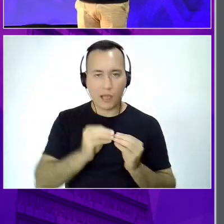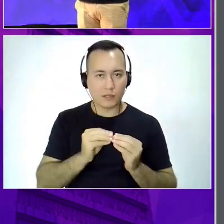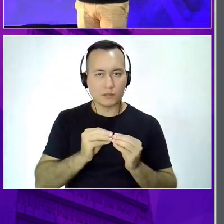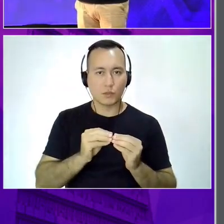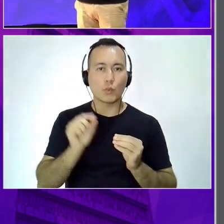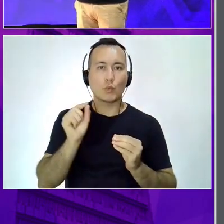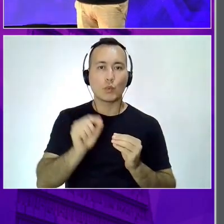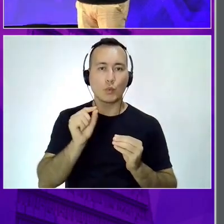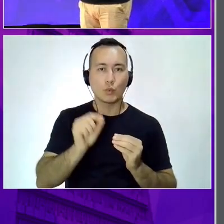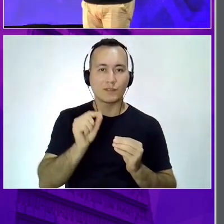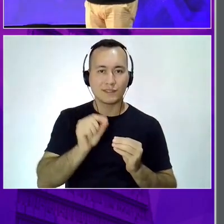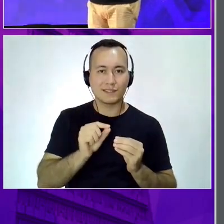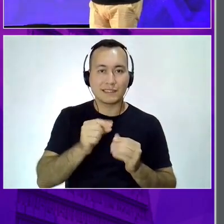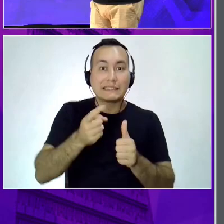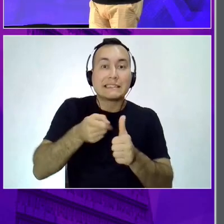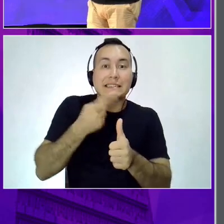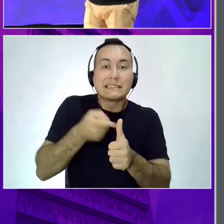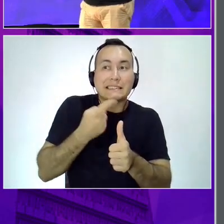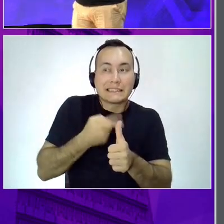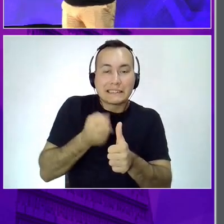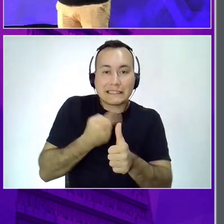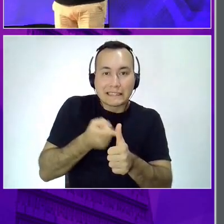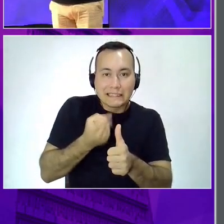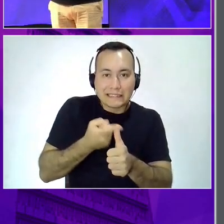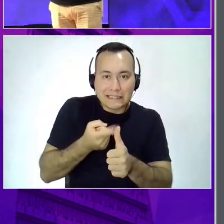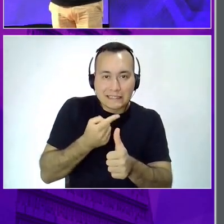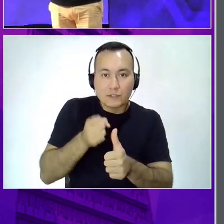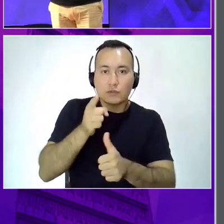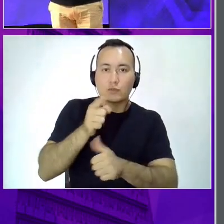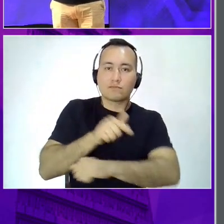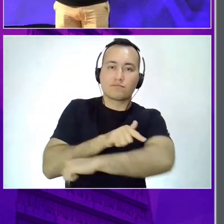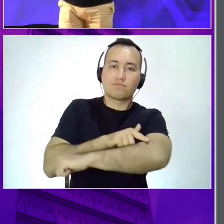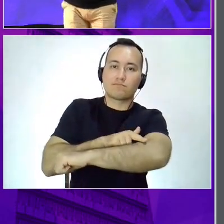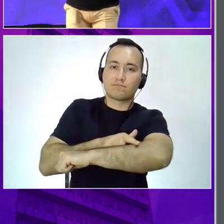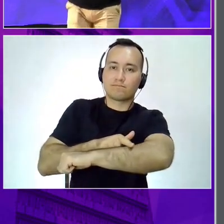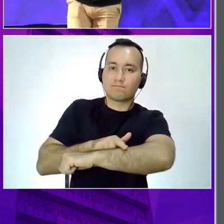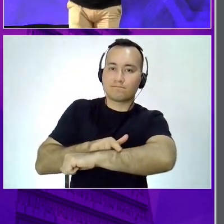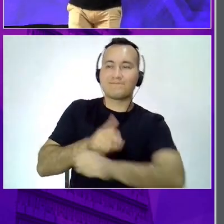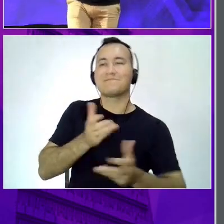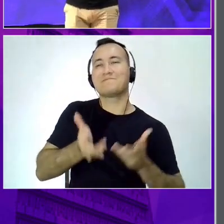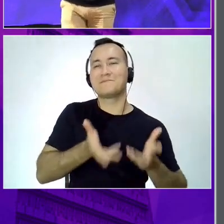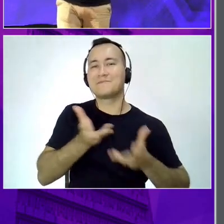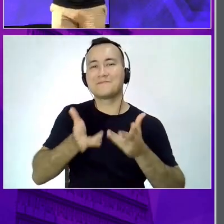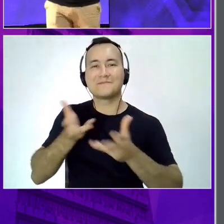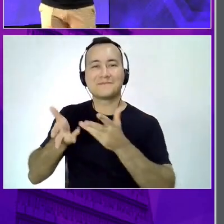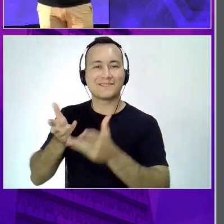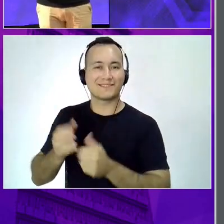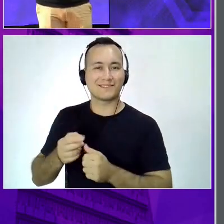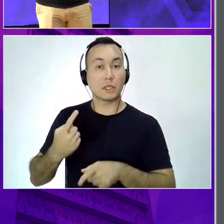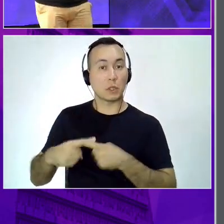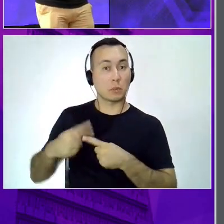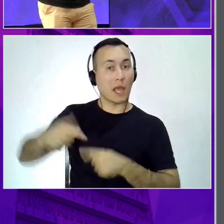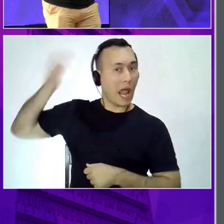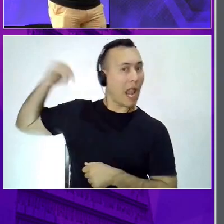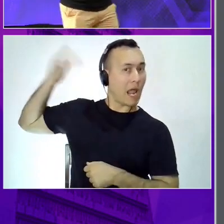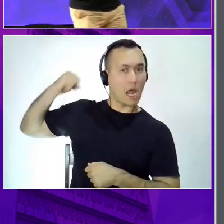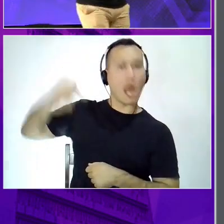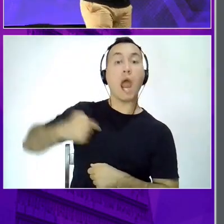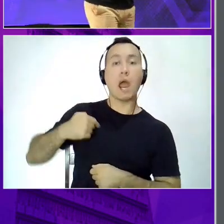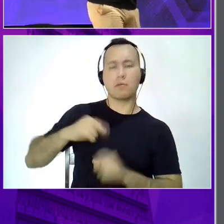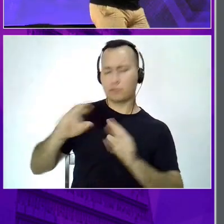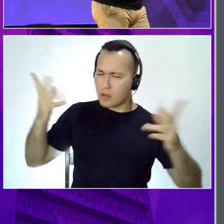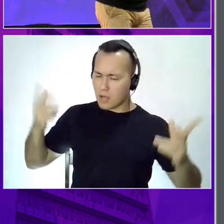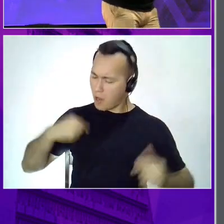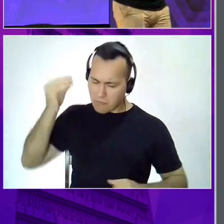respeitar os outros. Quantas vezes eu tinha a minha posição e eu bati o pé e é isso, é isso, é isso, é assim. Eu sei, eu tenho experiência,